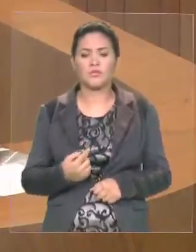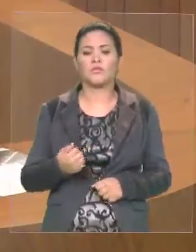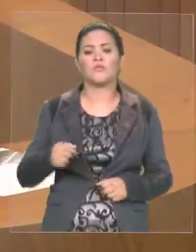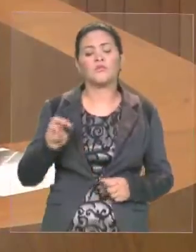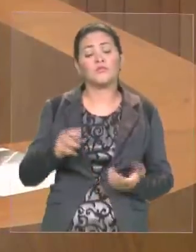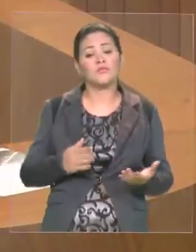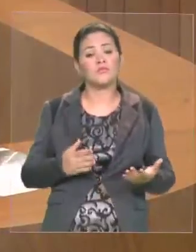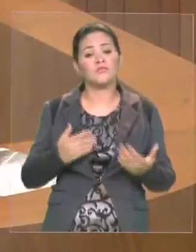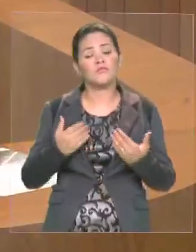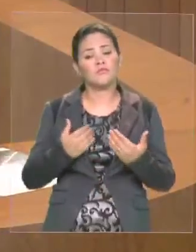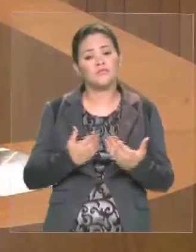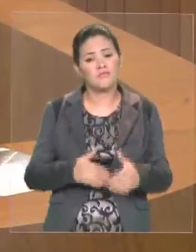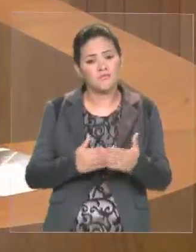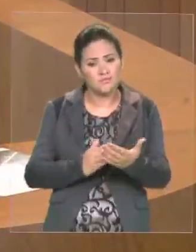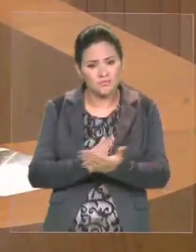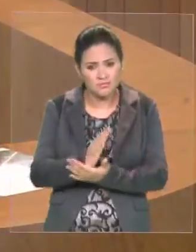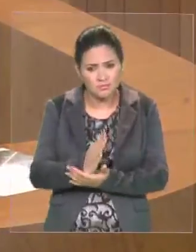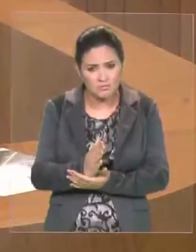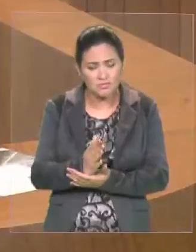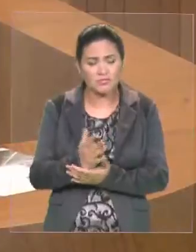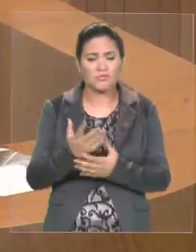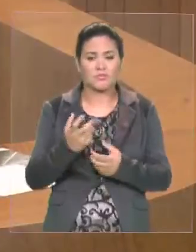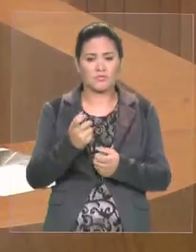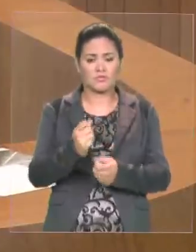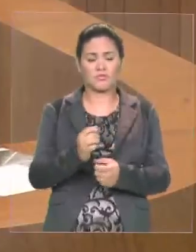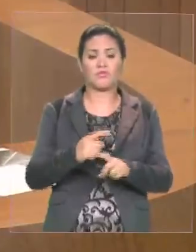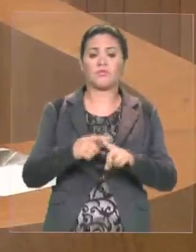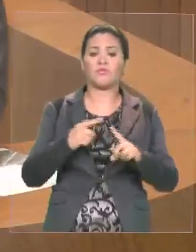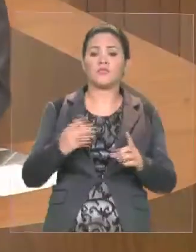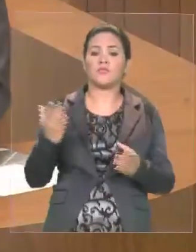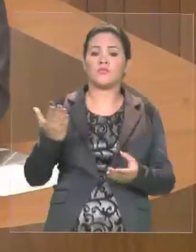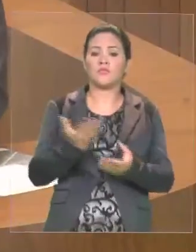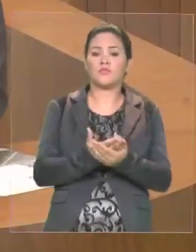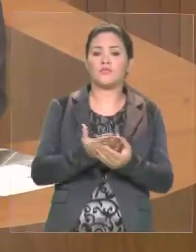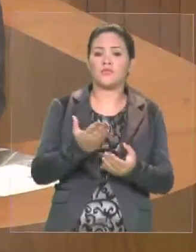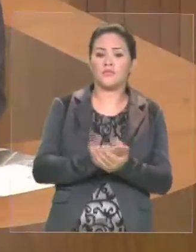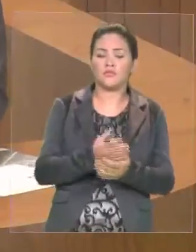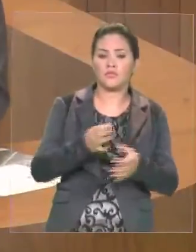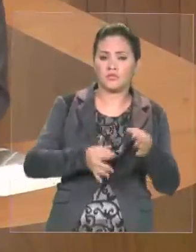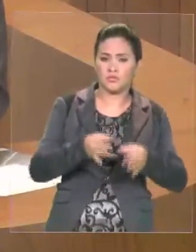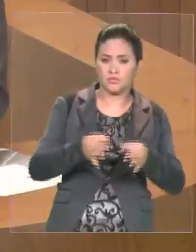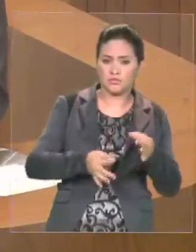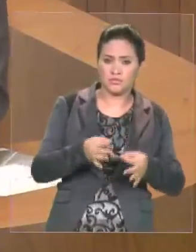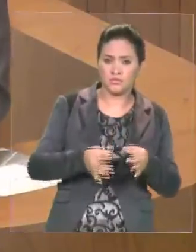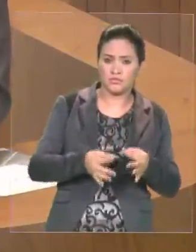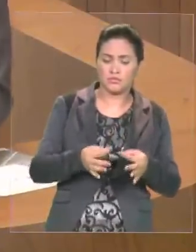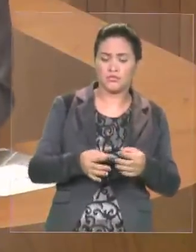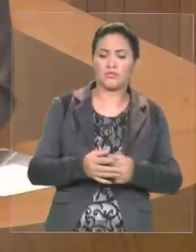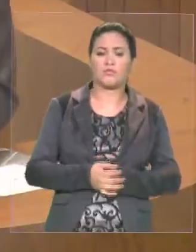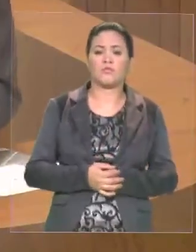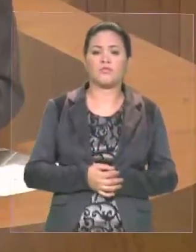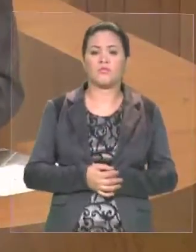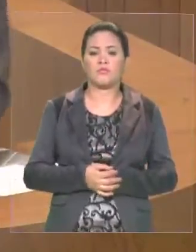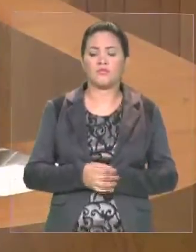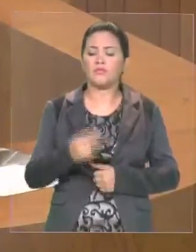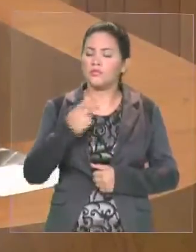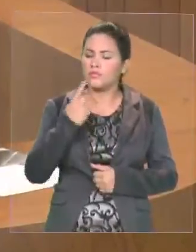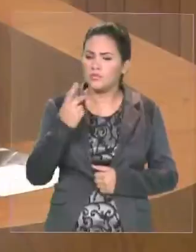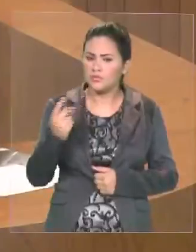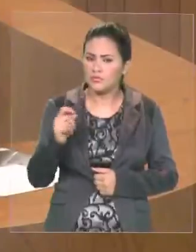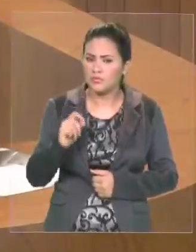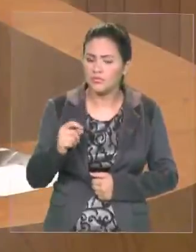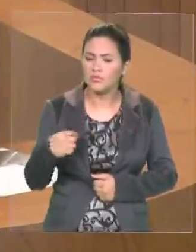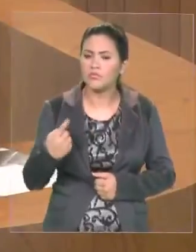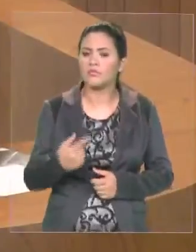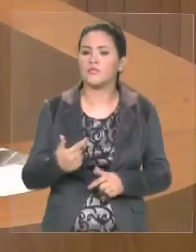algum motivo, estão subjúdices. Quero aqui, reafiançar aqui a nossa garantia de que nós vamos